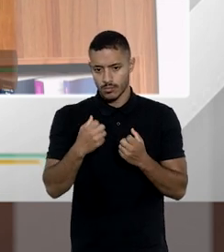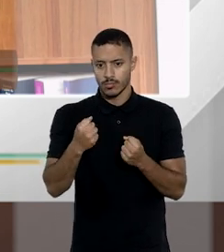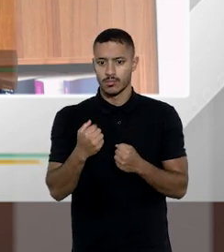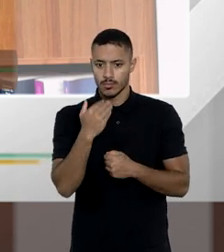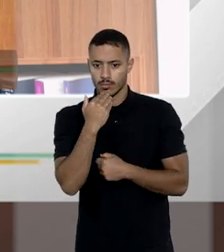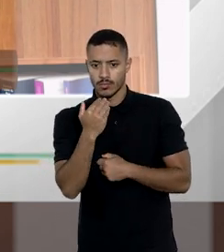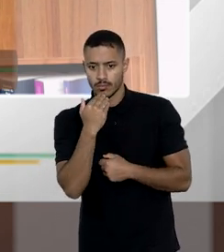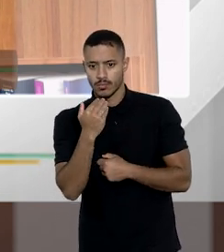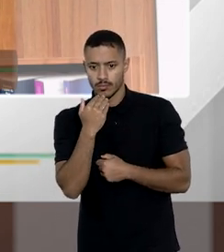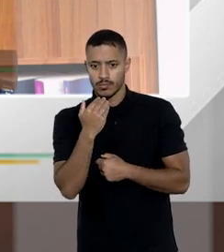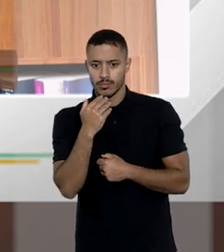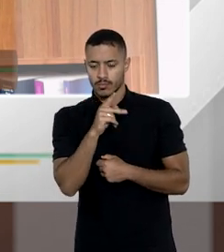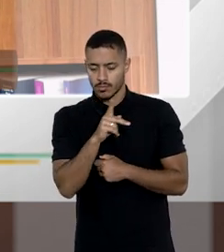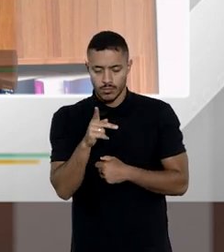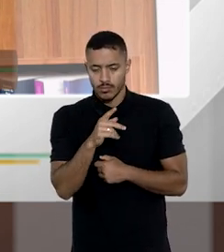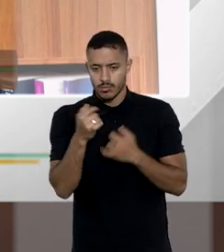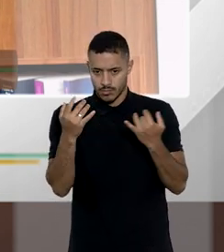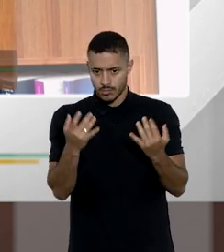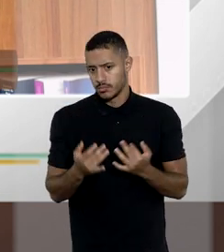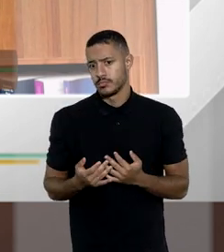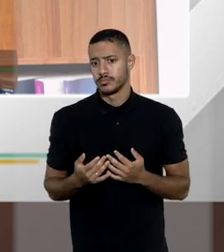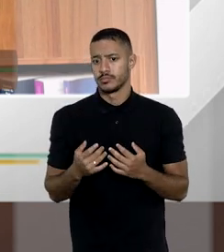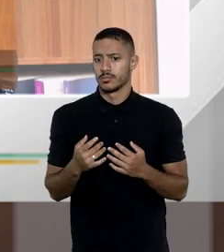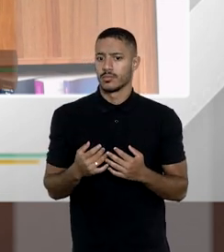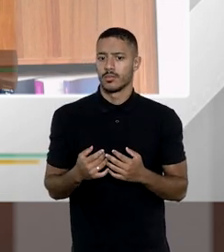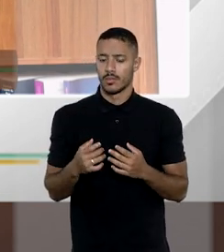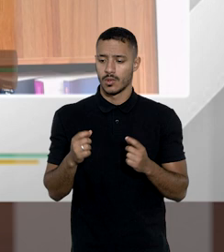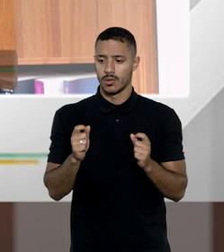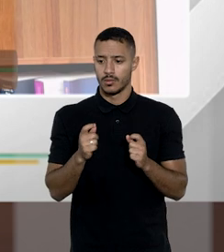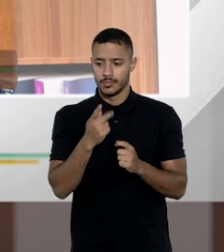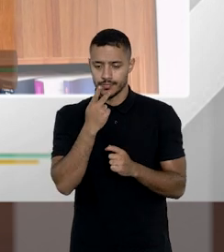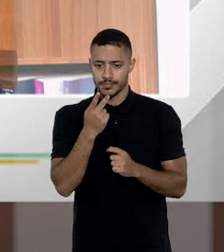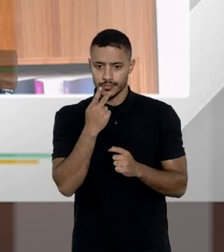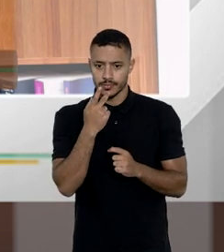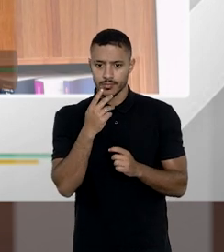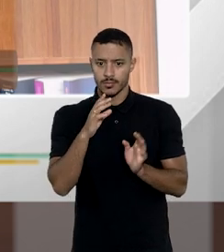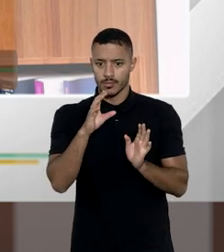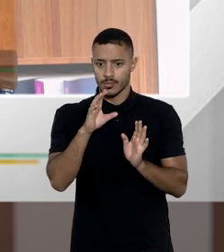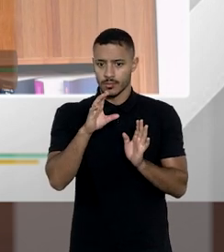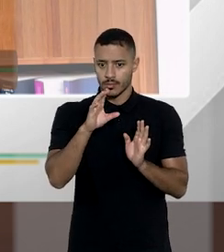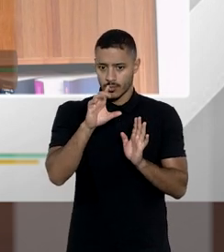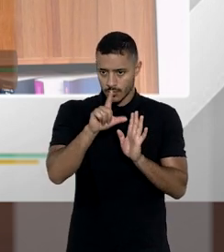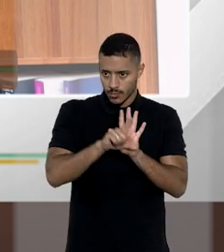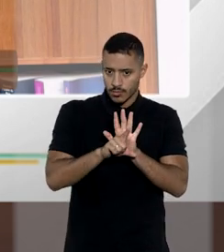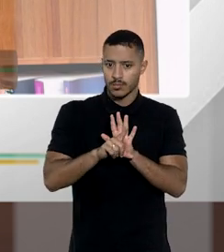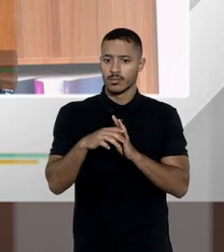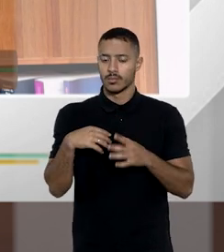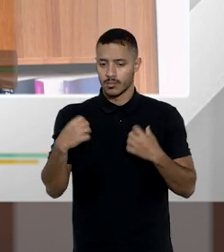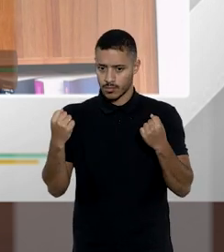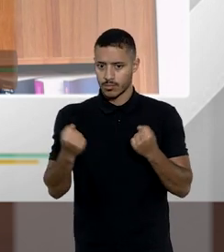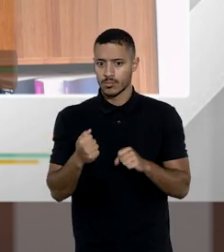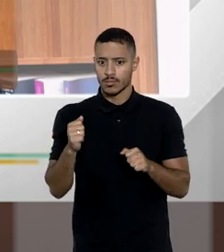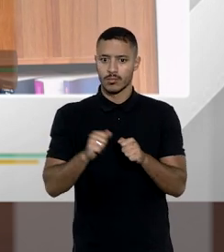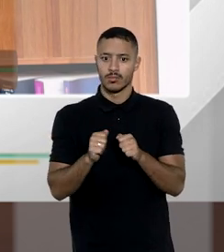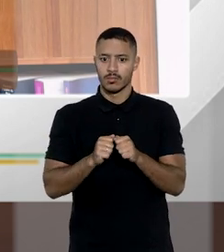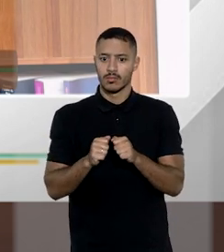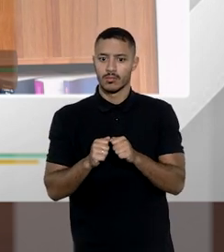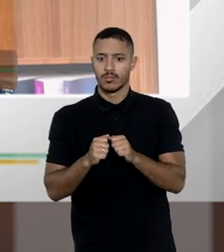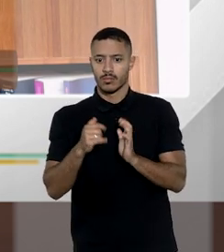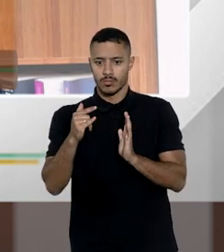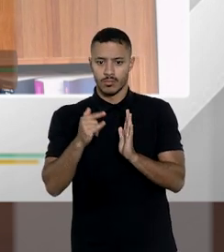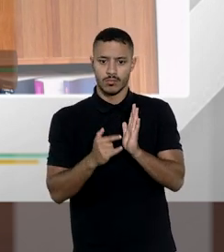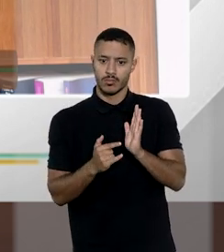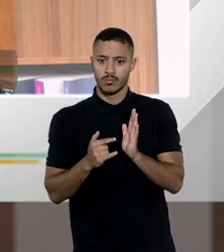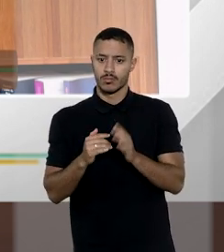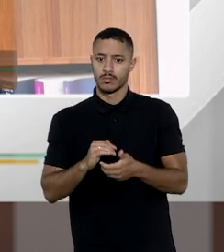ali os requisitos que muito bem o professor Rolfo explicou de apesar do que consta no código de processo civil eu poder fazer o